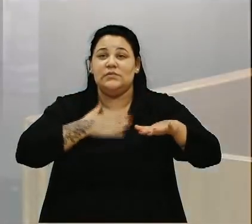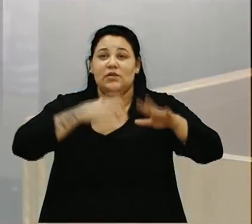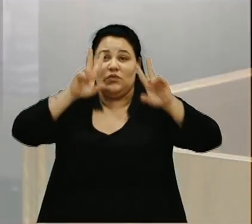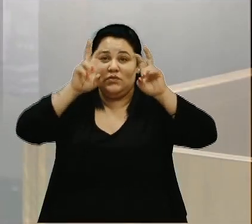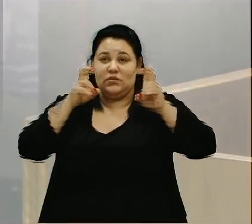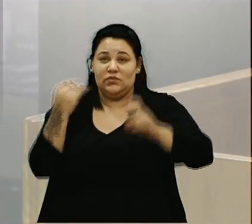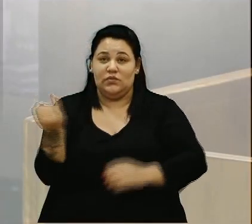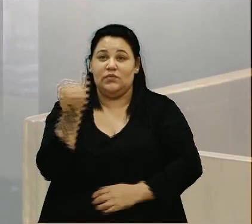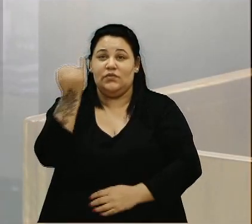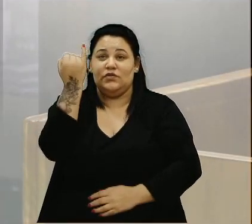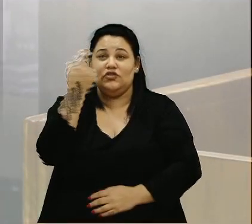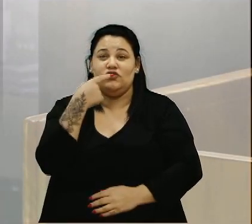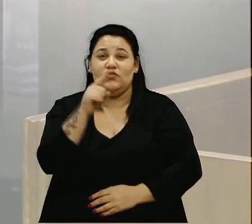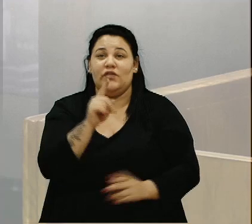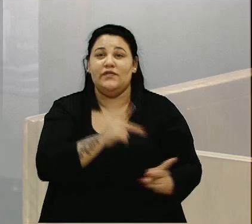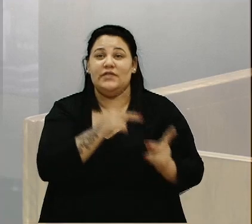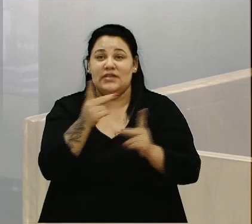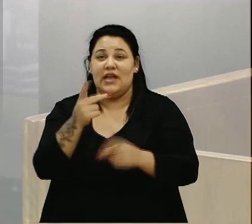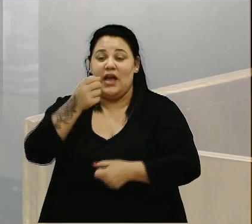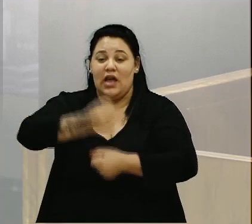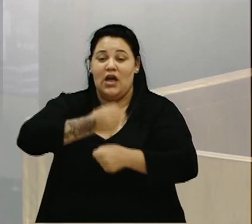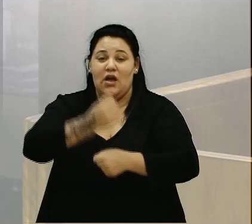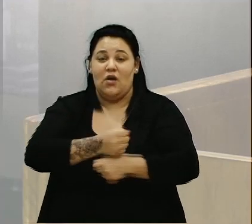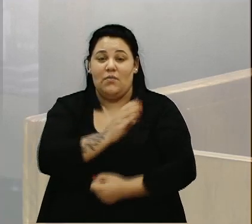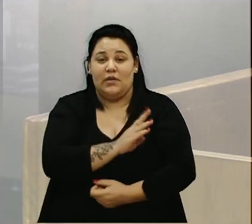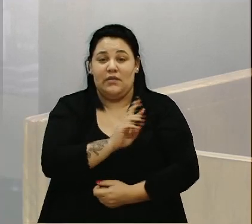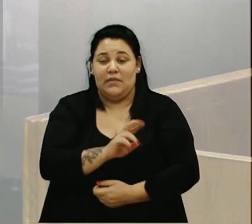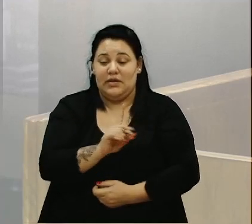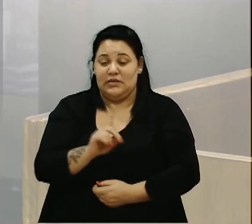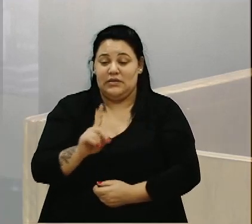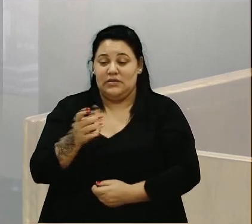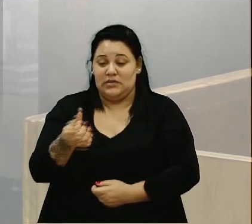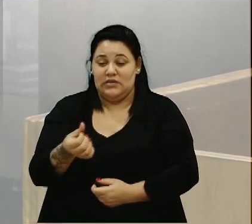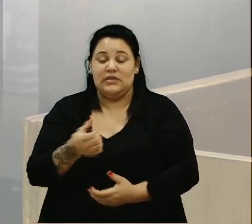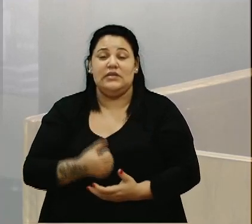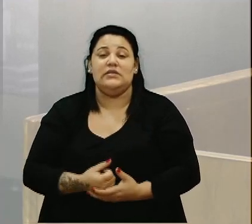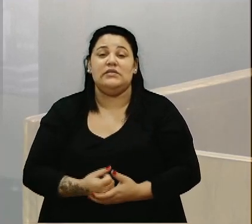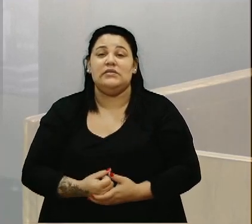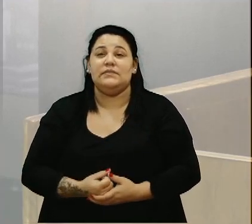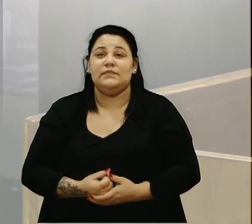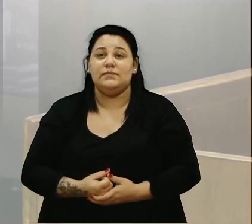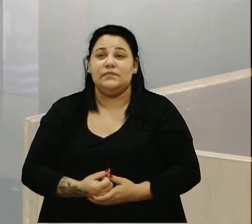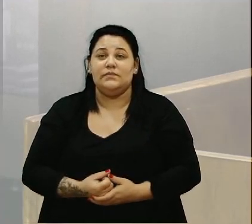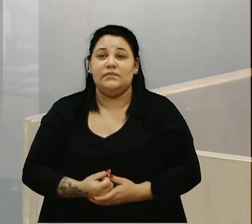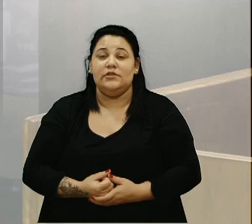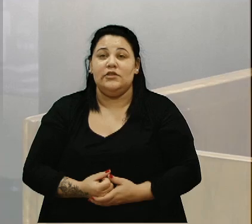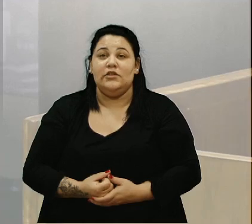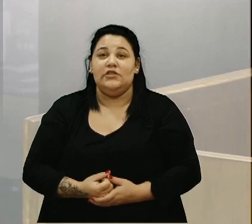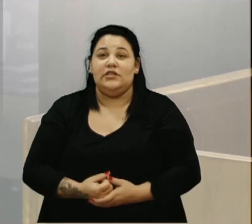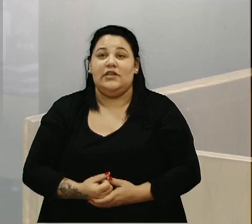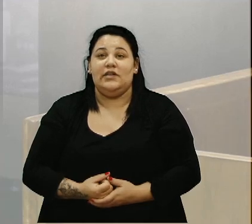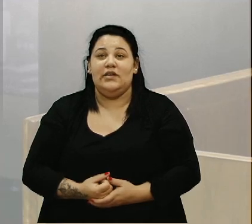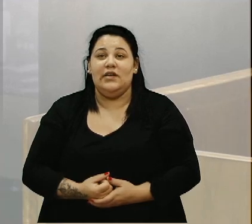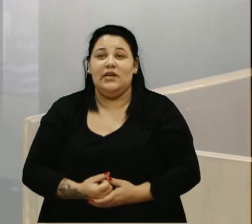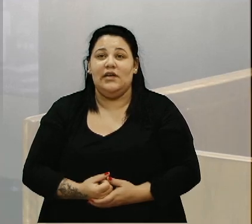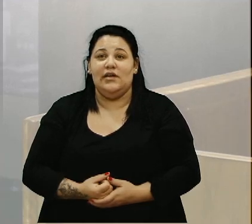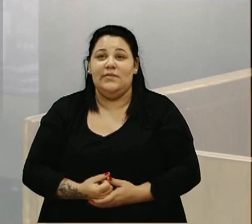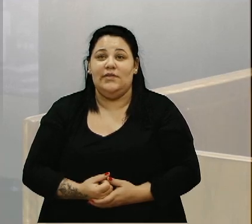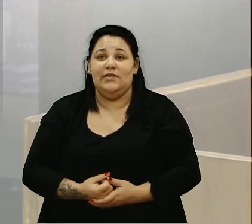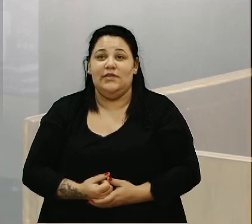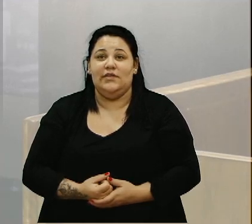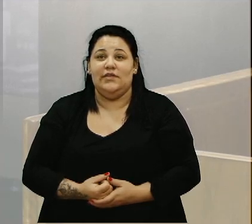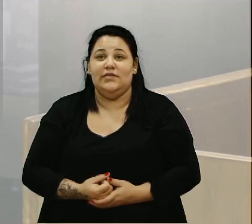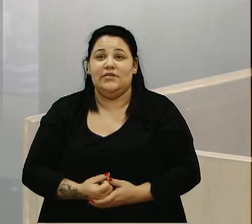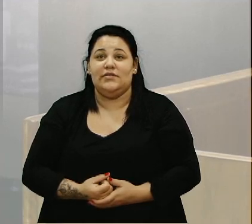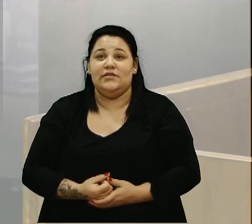foi para visitar as obras da BR-116, aonde nós cheguemos lá nas